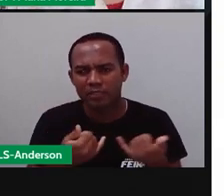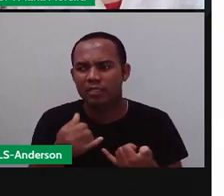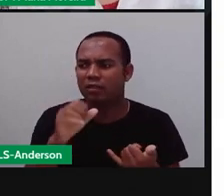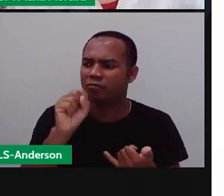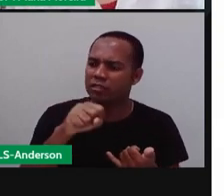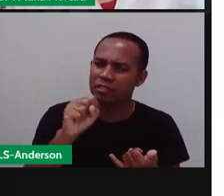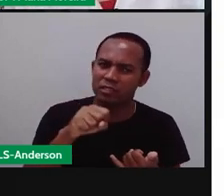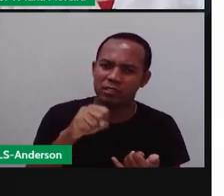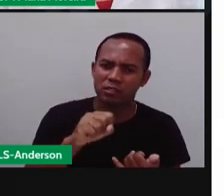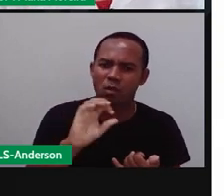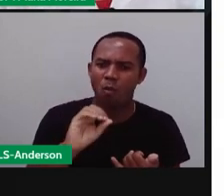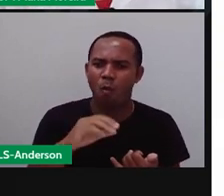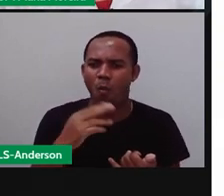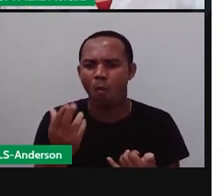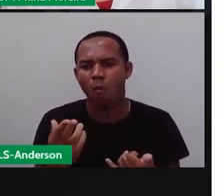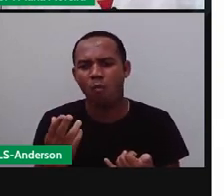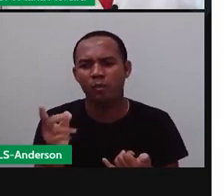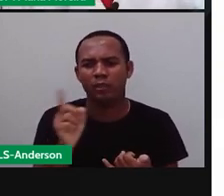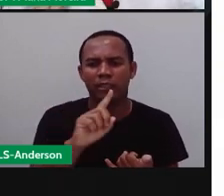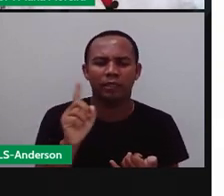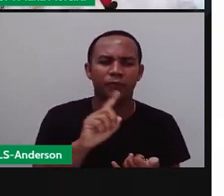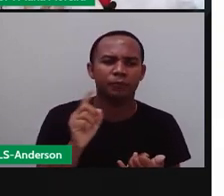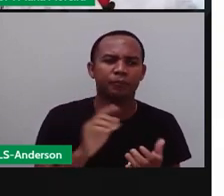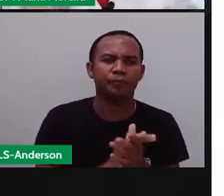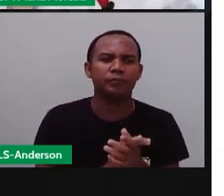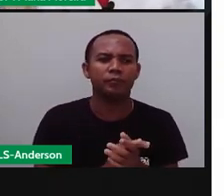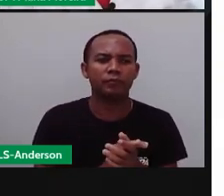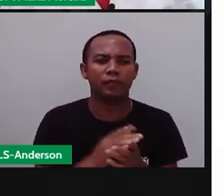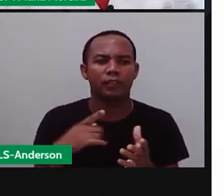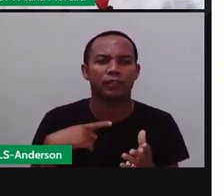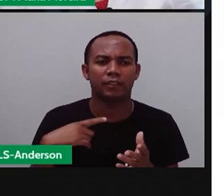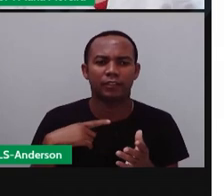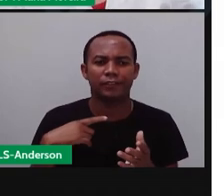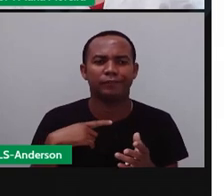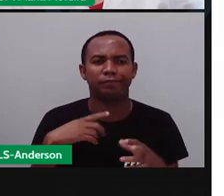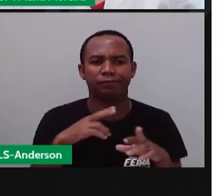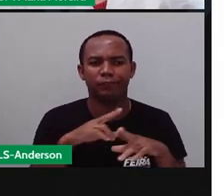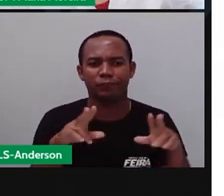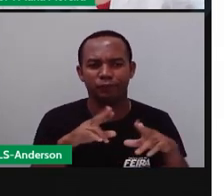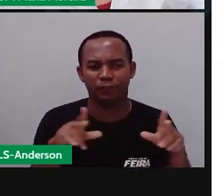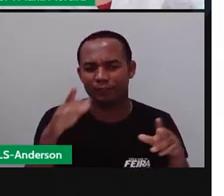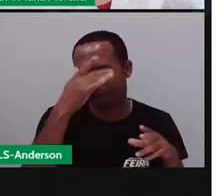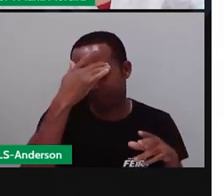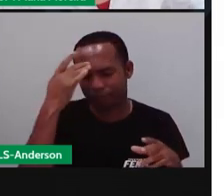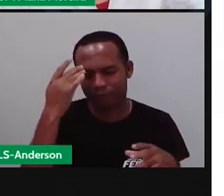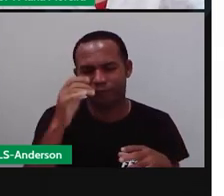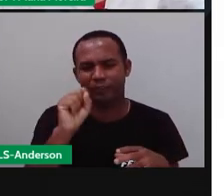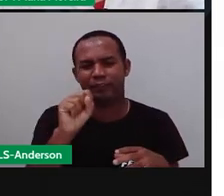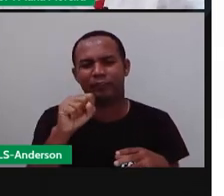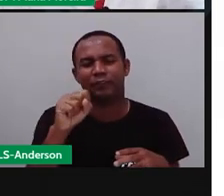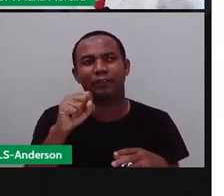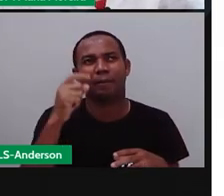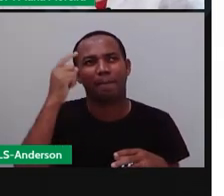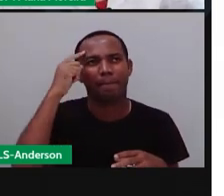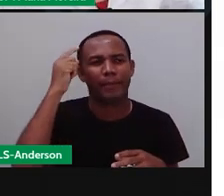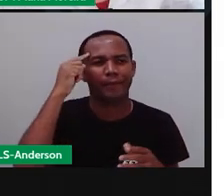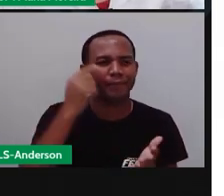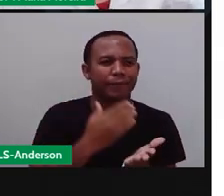outros não. Mas, né? Há alguns historiadores que dizem que essas festas aí deram origem ao nosso